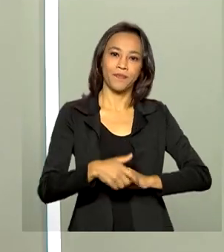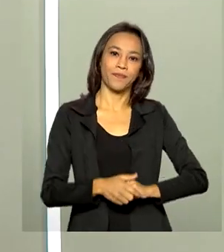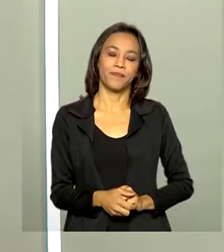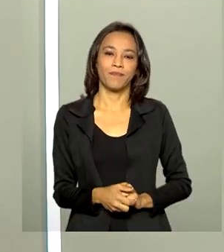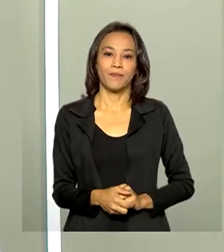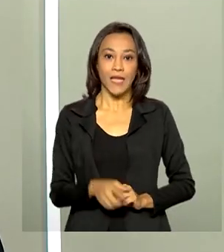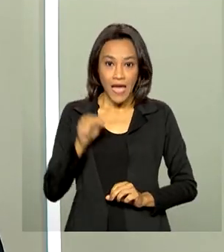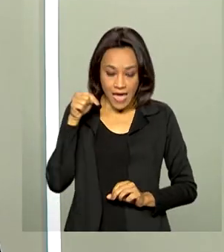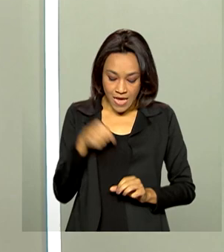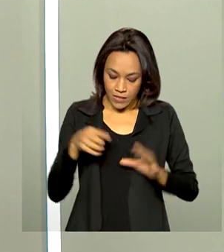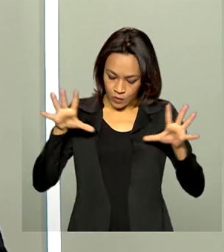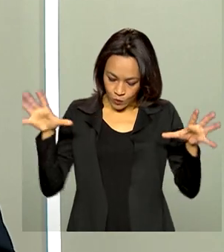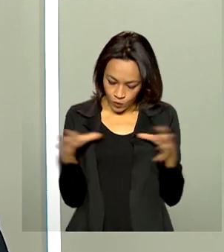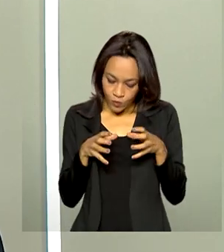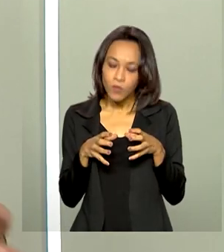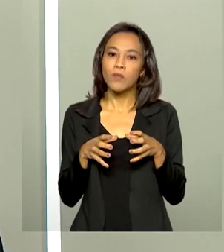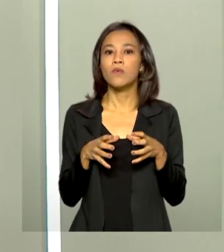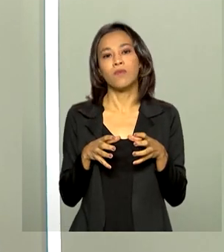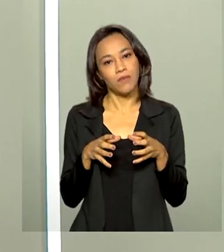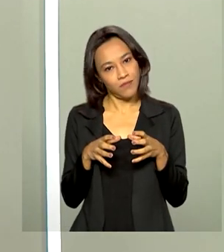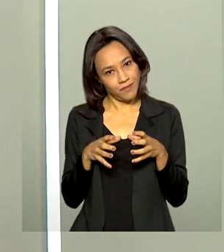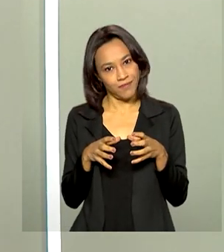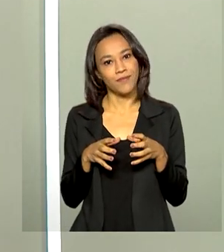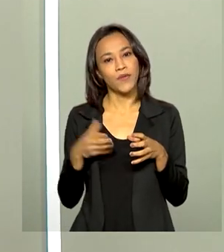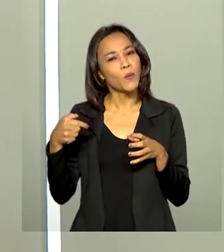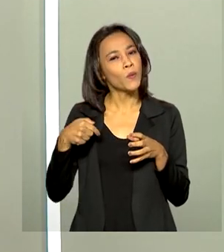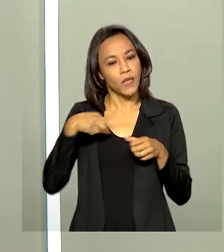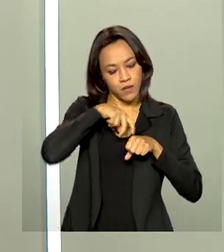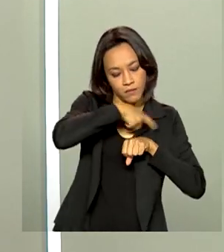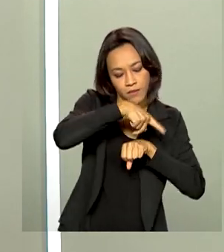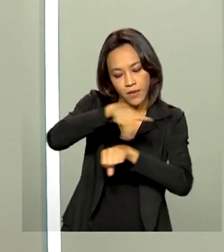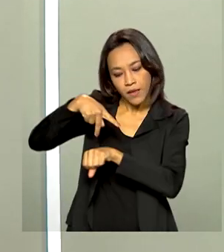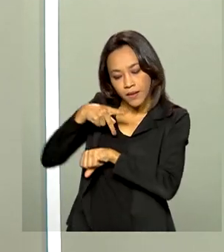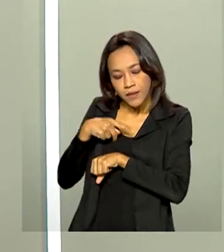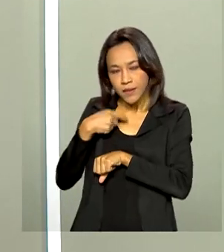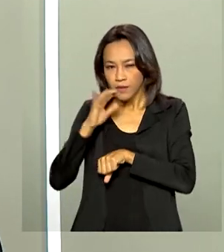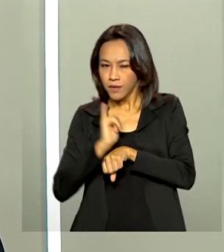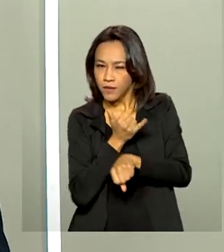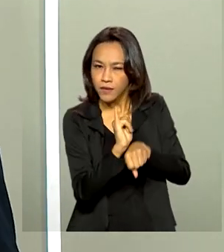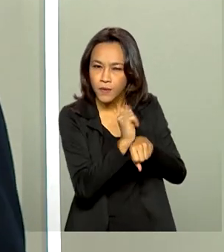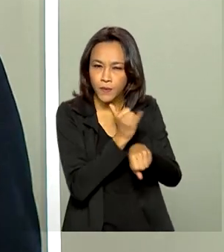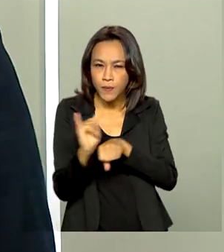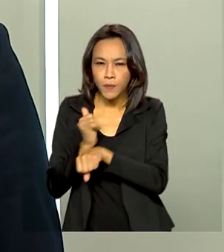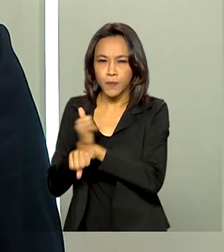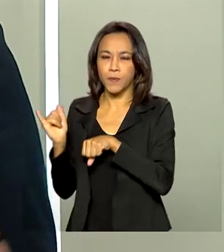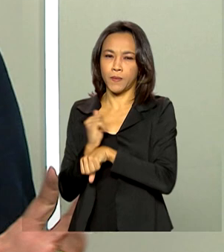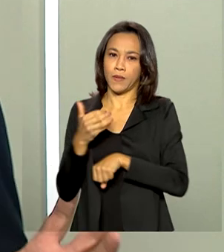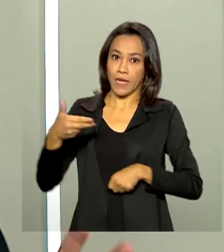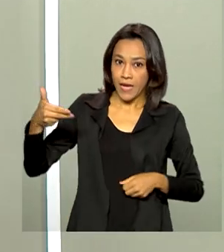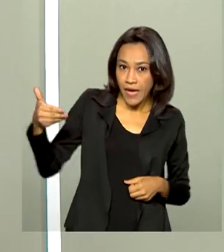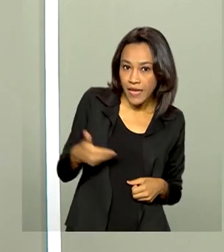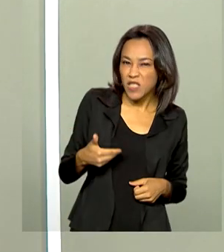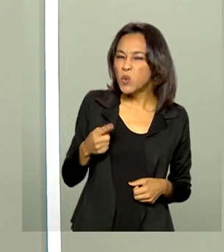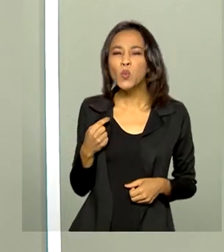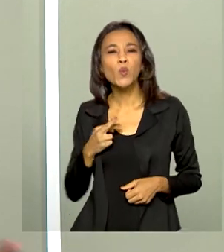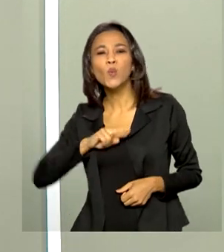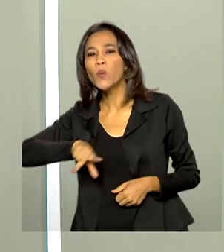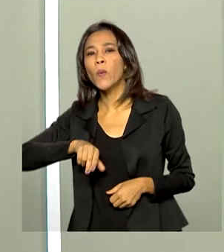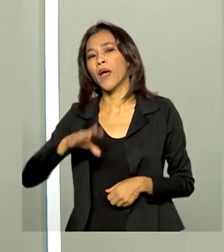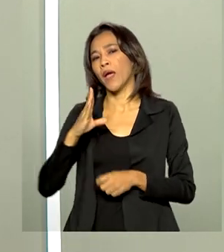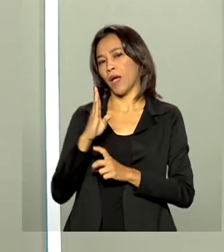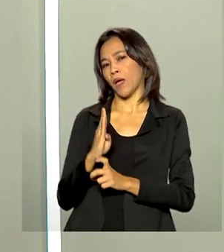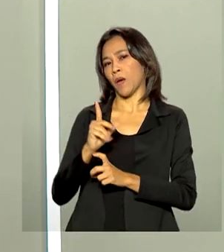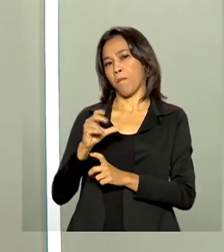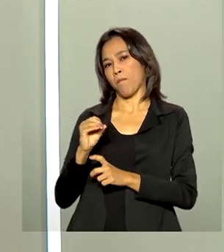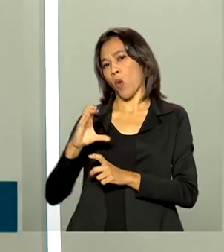É um bloco extremamente, é um grupo, melhor dizendo, de países extremamente estratégicos que não chega a formar um bloco comercial